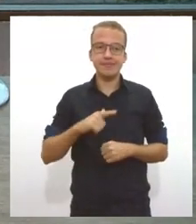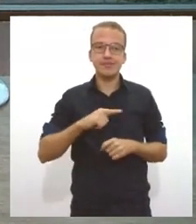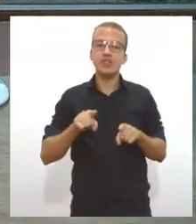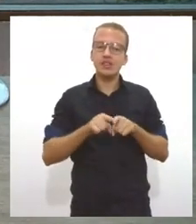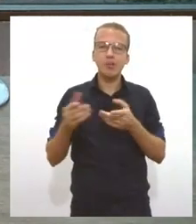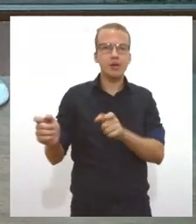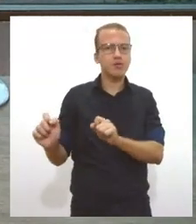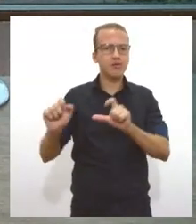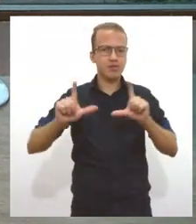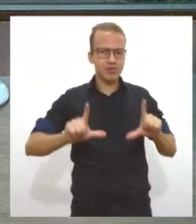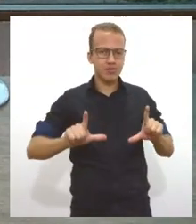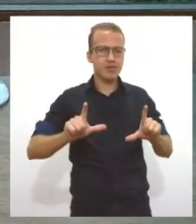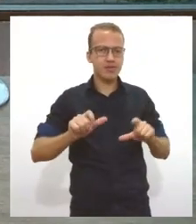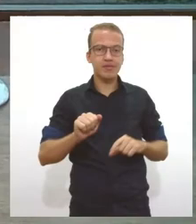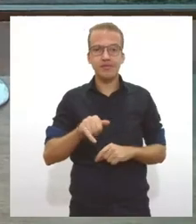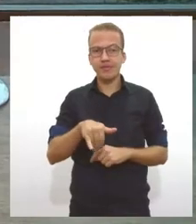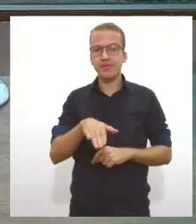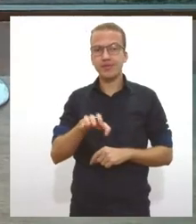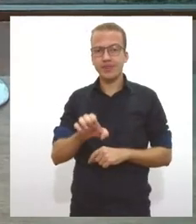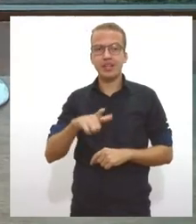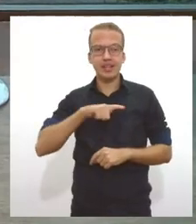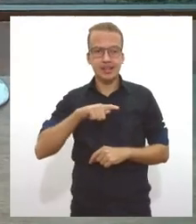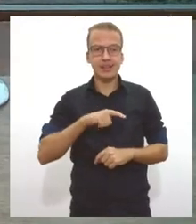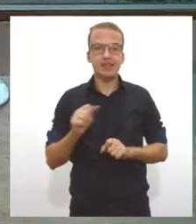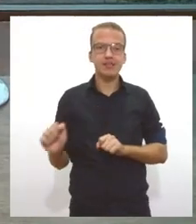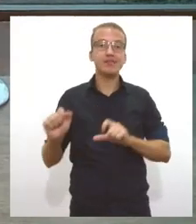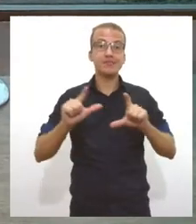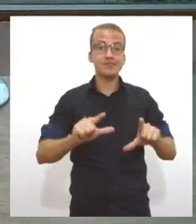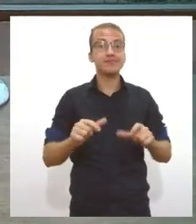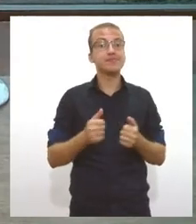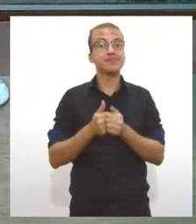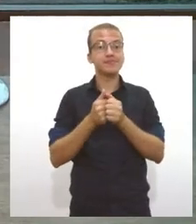tem uma chamada da Aline vamos acompanhar a Val aproveitar